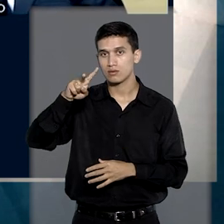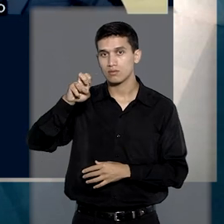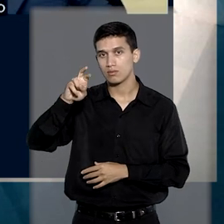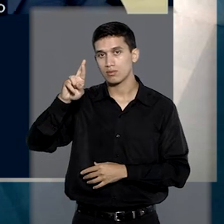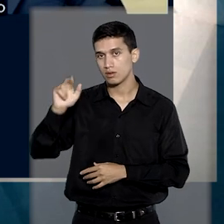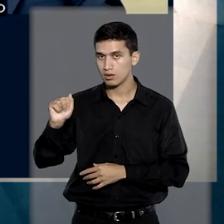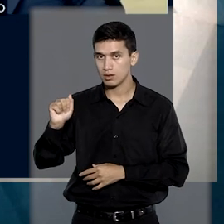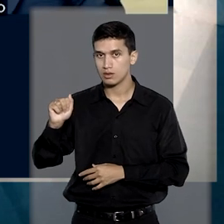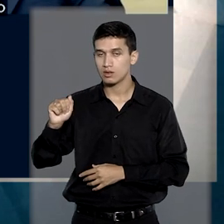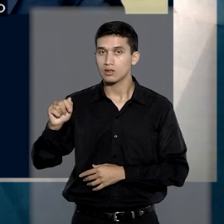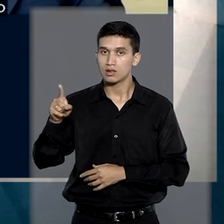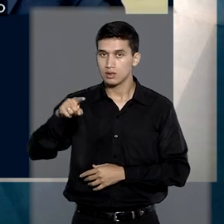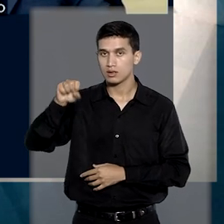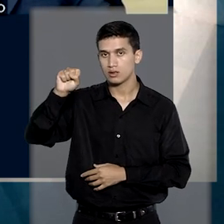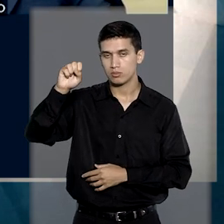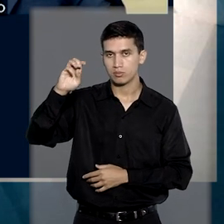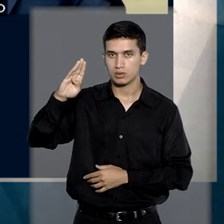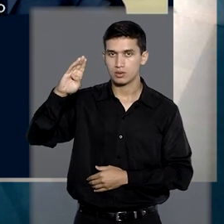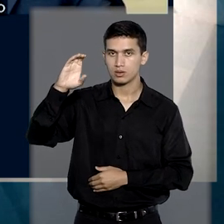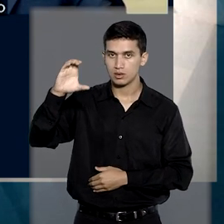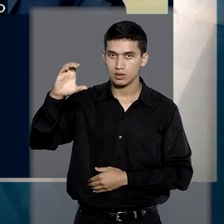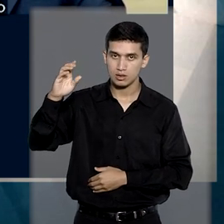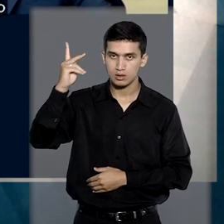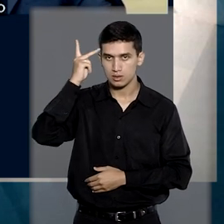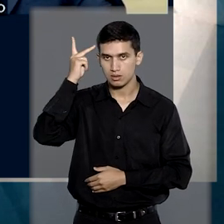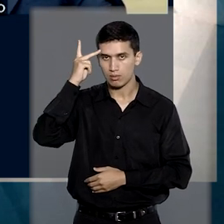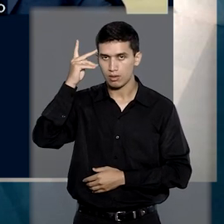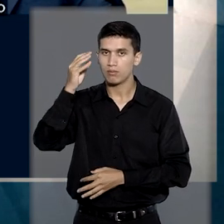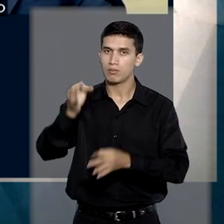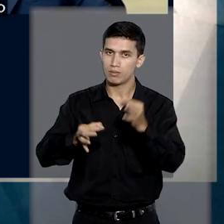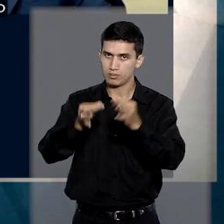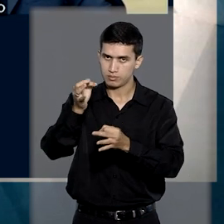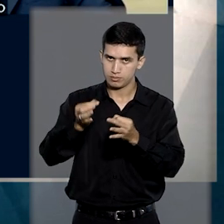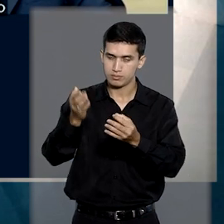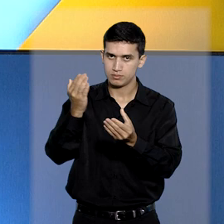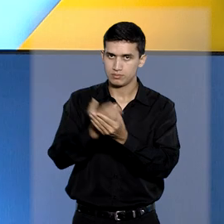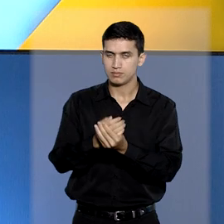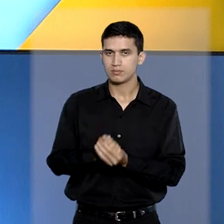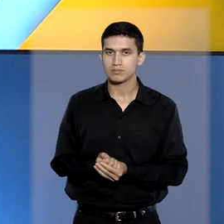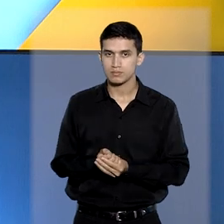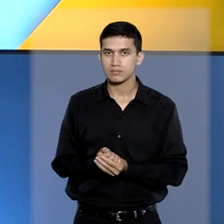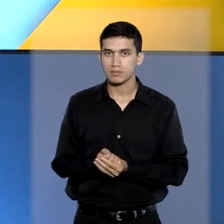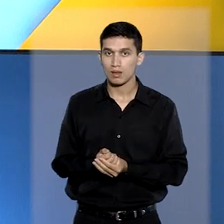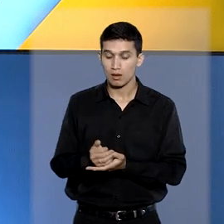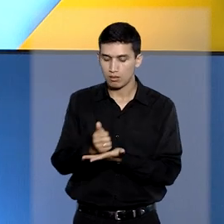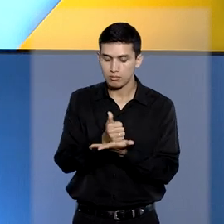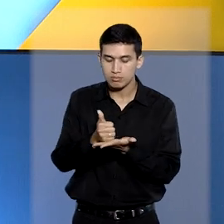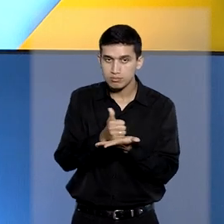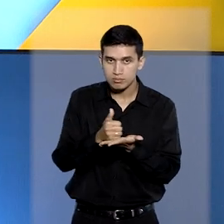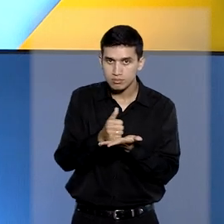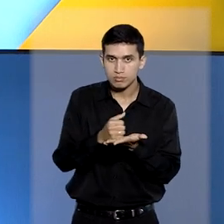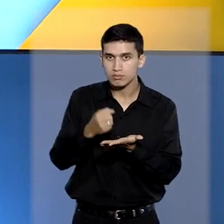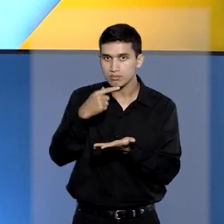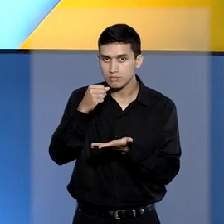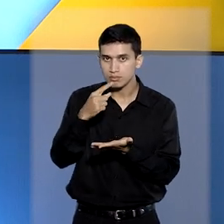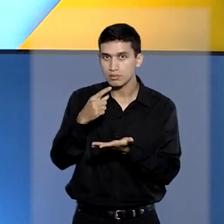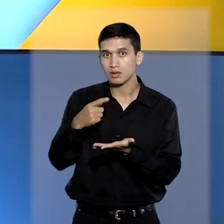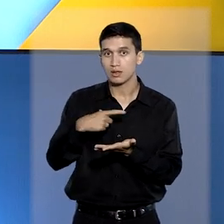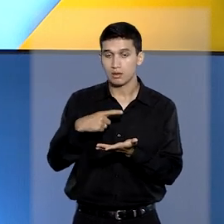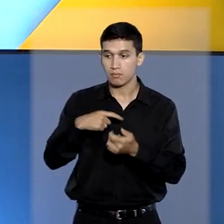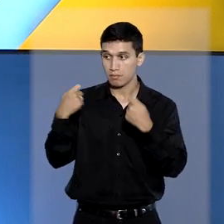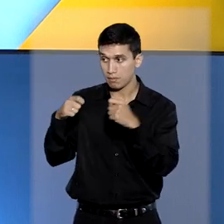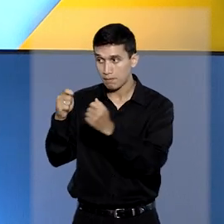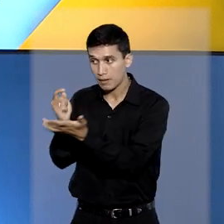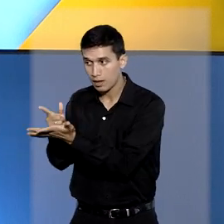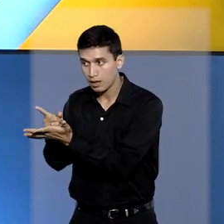cível de São Bernardo do Campo, em São Paulo, para julgar o caso. Laboratório fica isento de indenizar